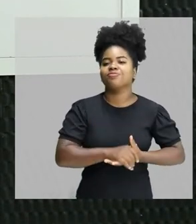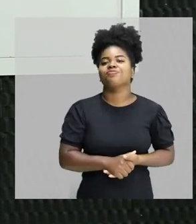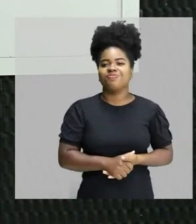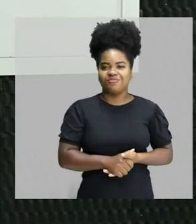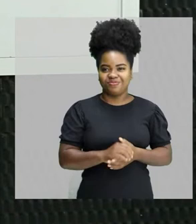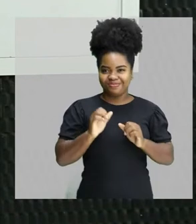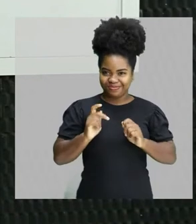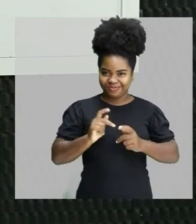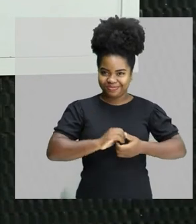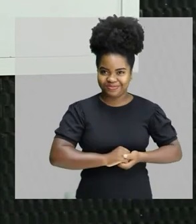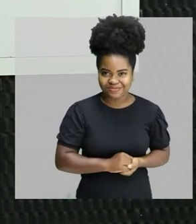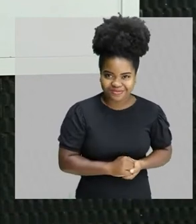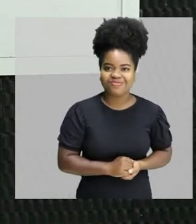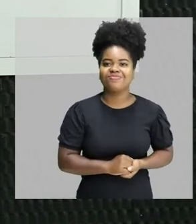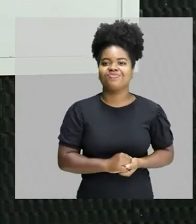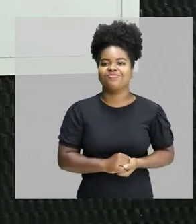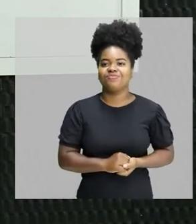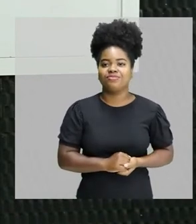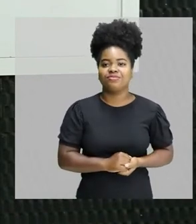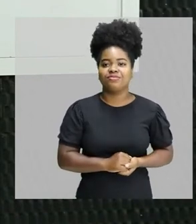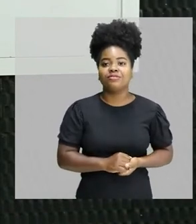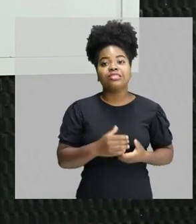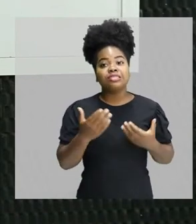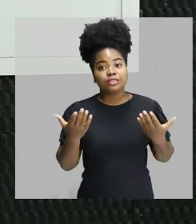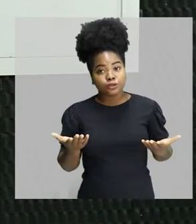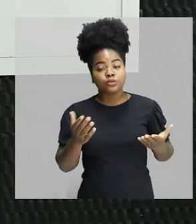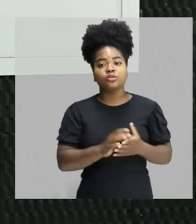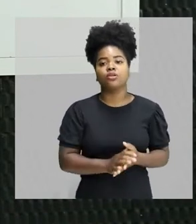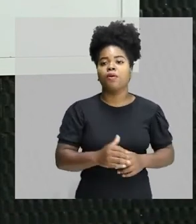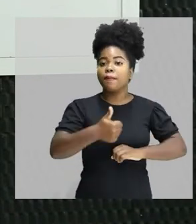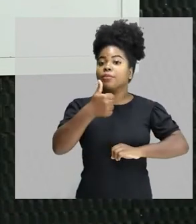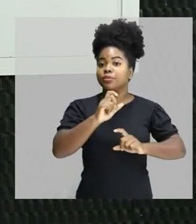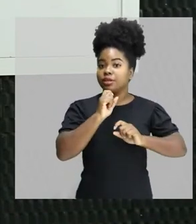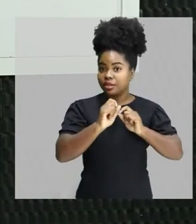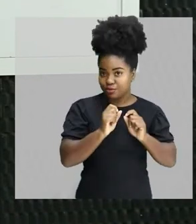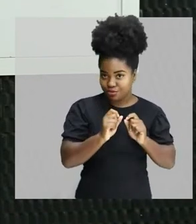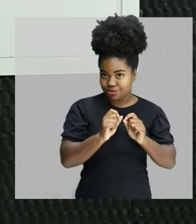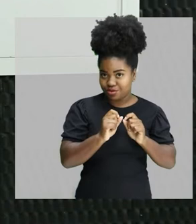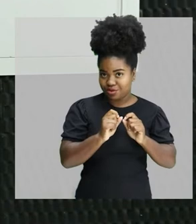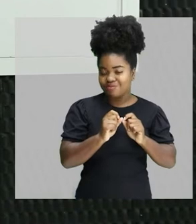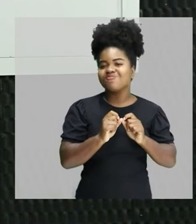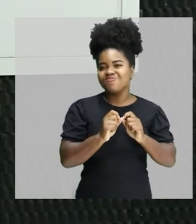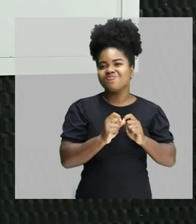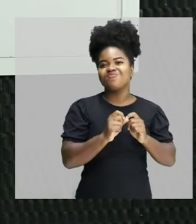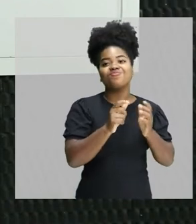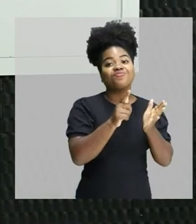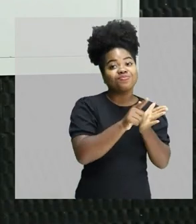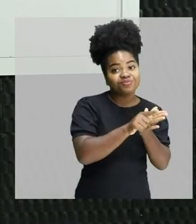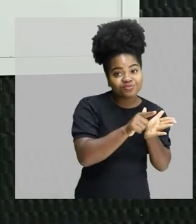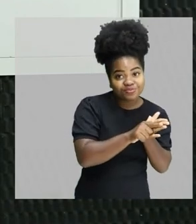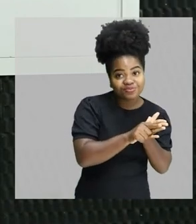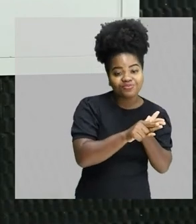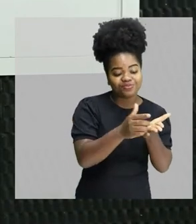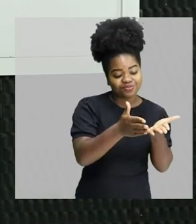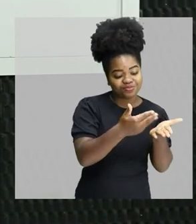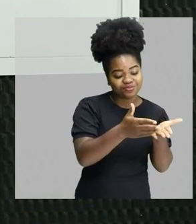tradição durante as aulas de física, Pegar papel, caneta e fazer suas anotações. Tá ok? Então,